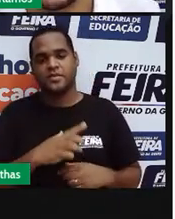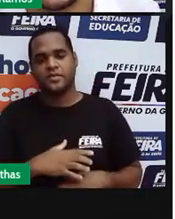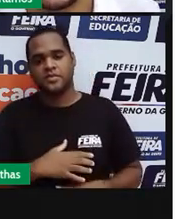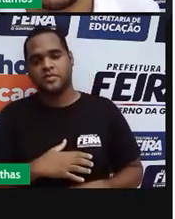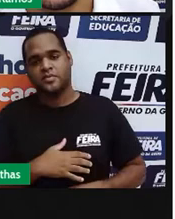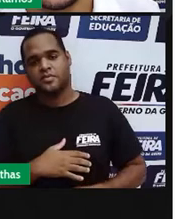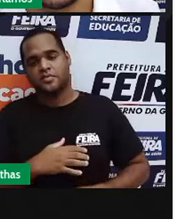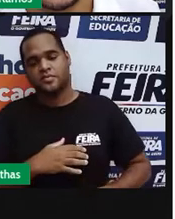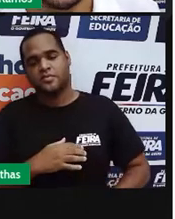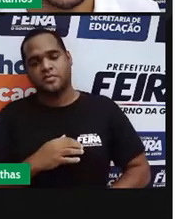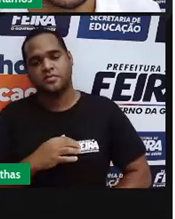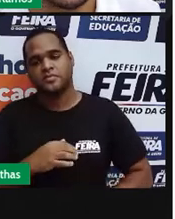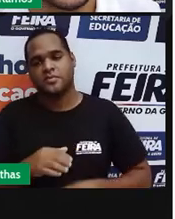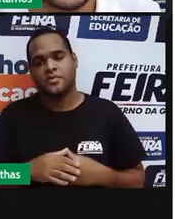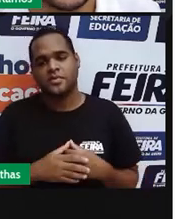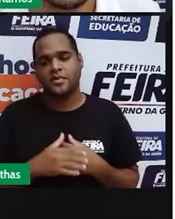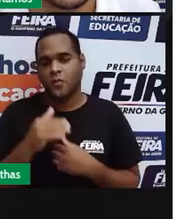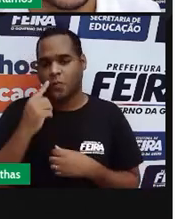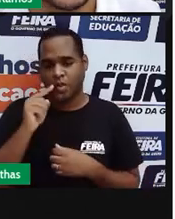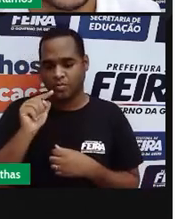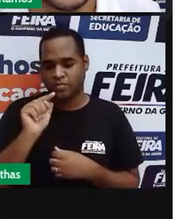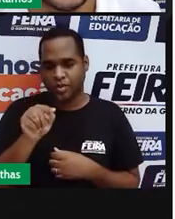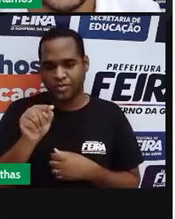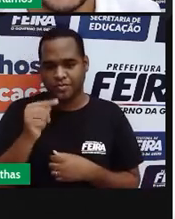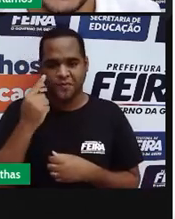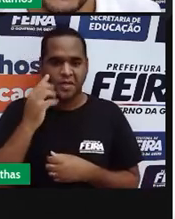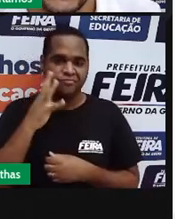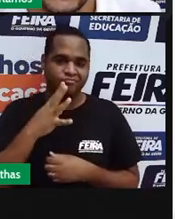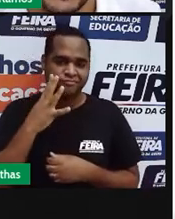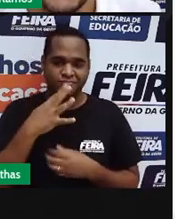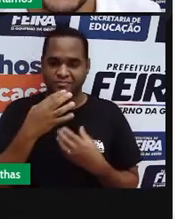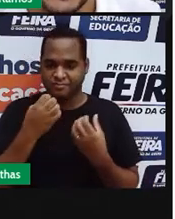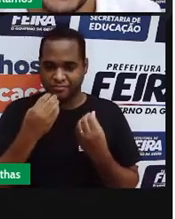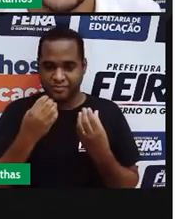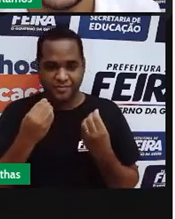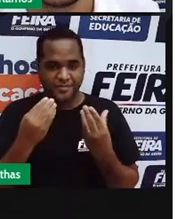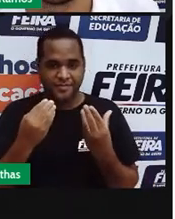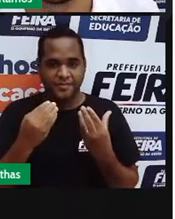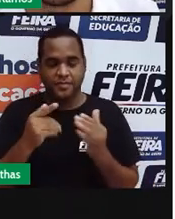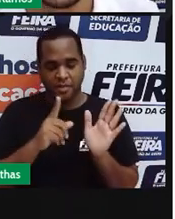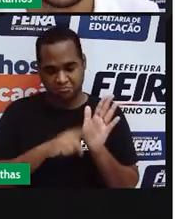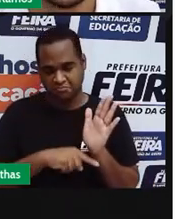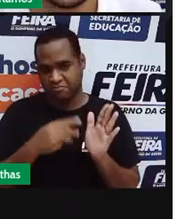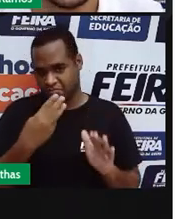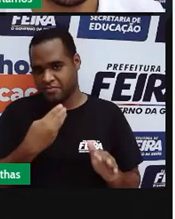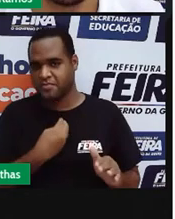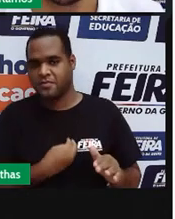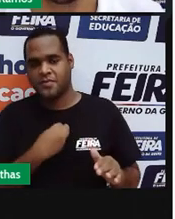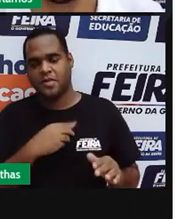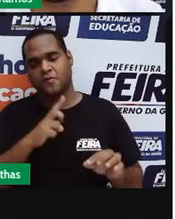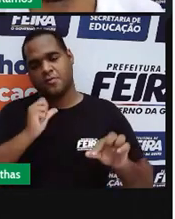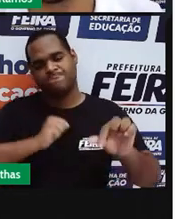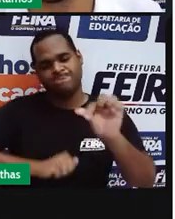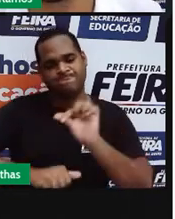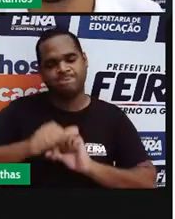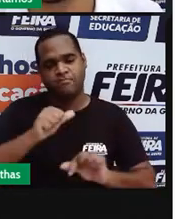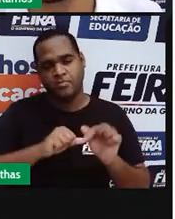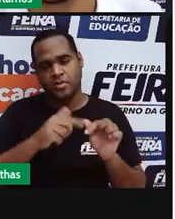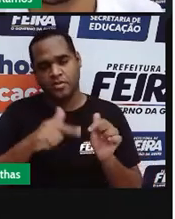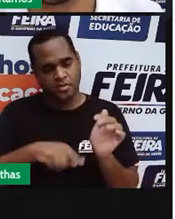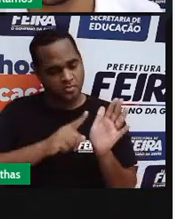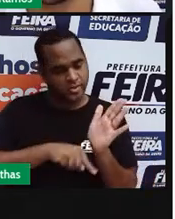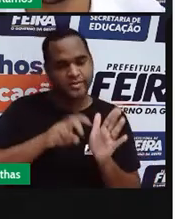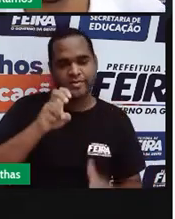Deixa eu botar um pontinho aqui para ficar mais legal. Estamos no menos 3 e vamos subtrair